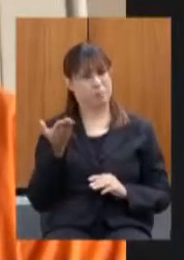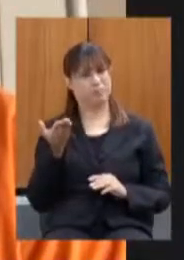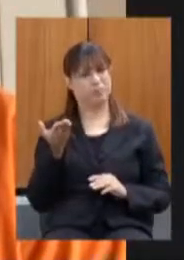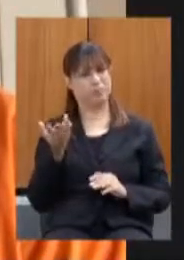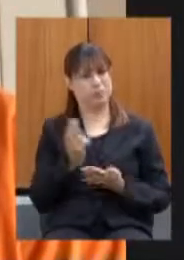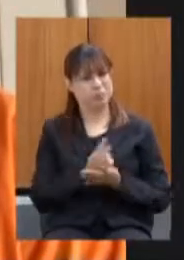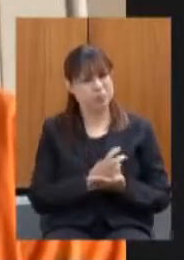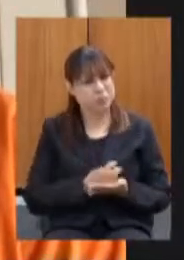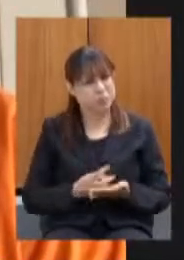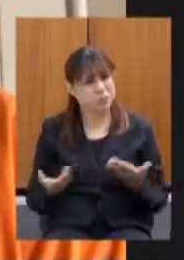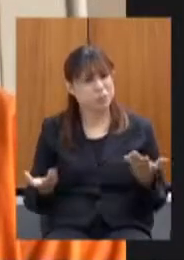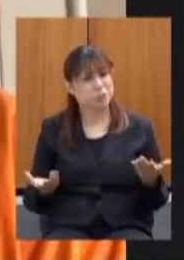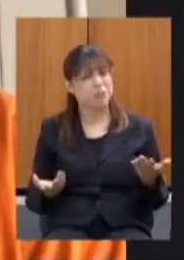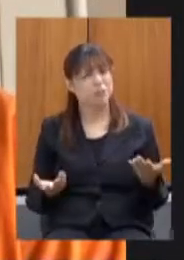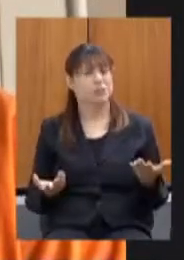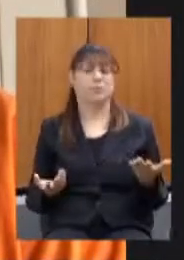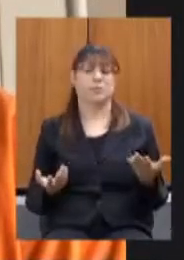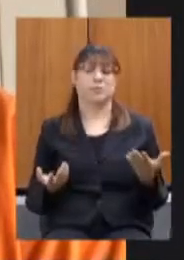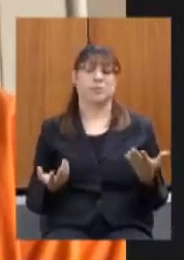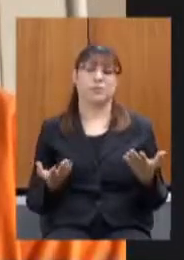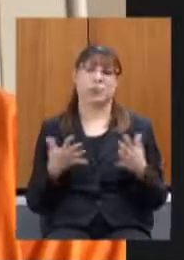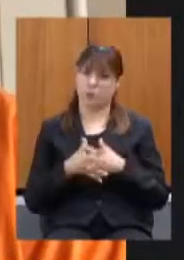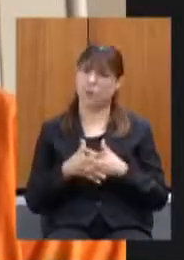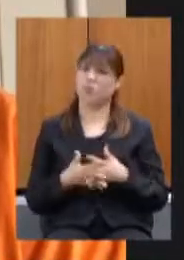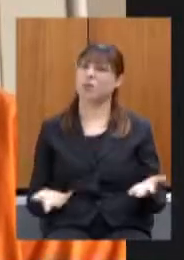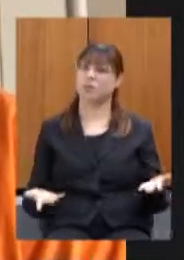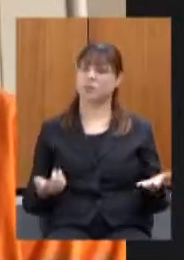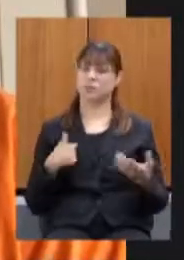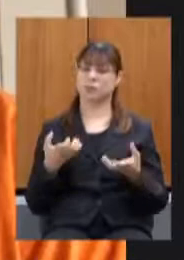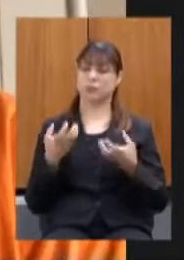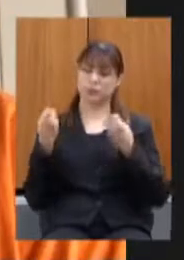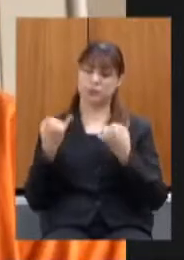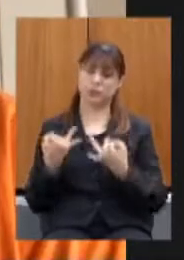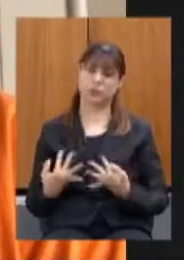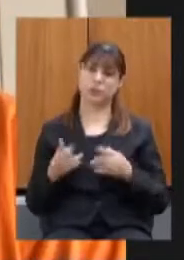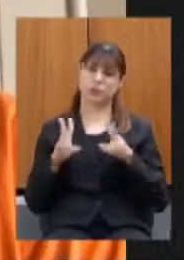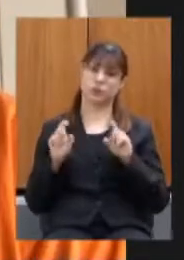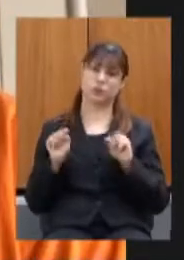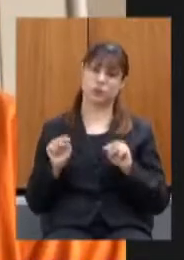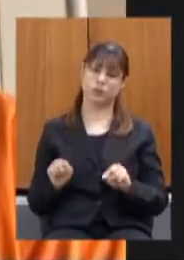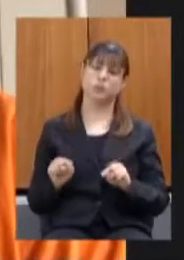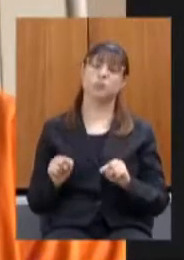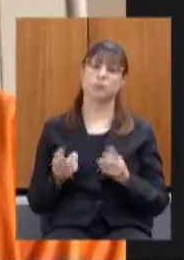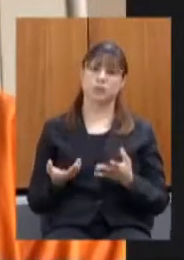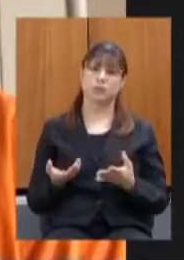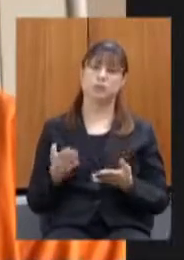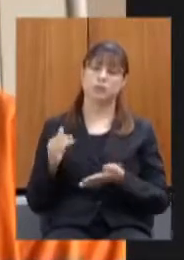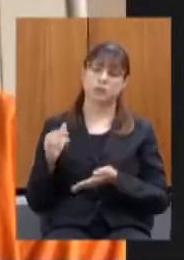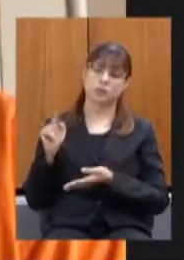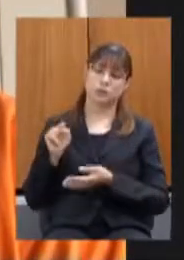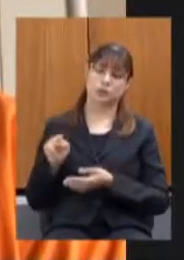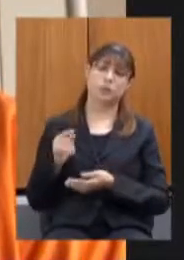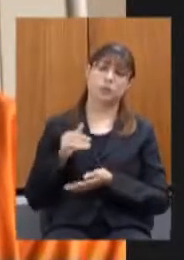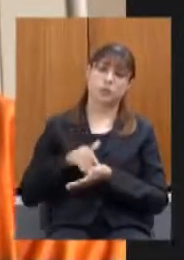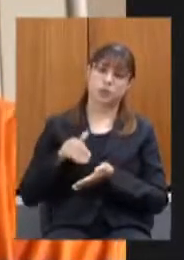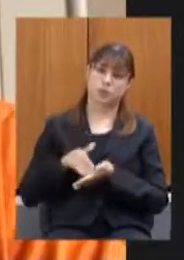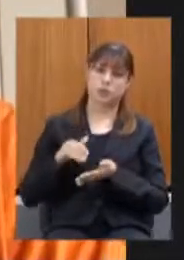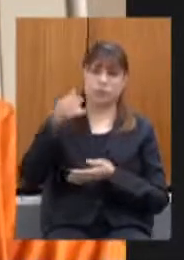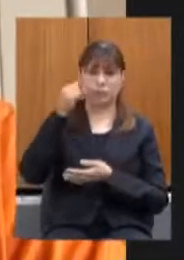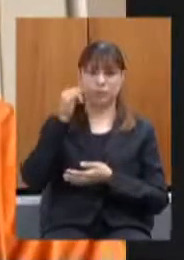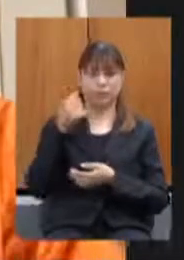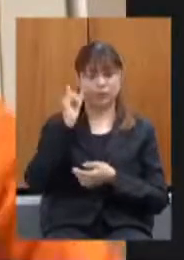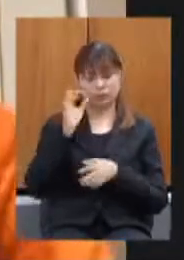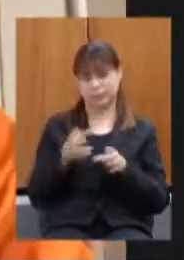tributária também fica um pouco complicado e eu queria algumas explicações aí por parte da Secretaria da Fazenda também obrigado,